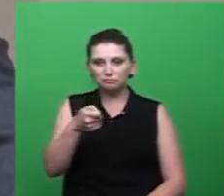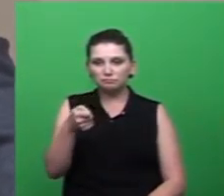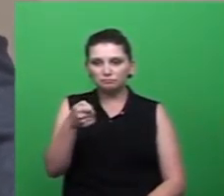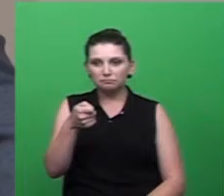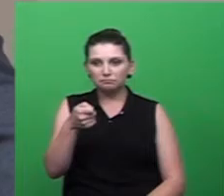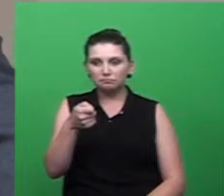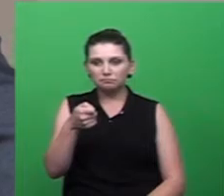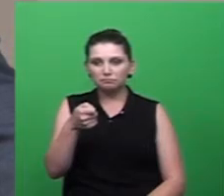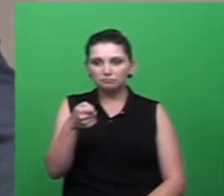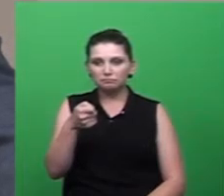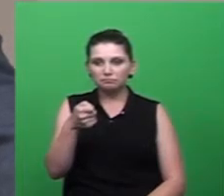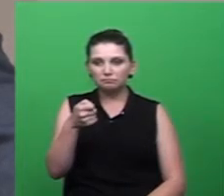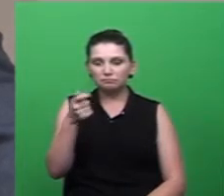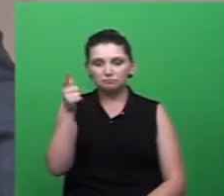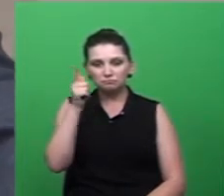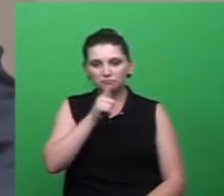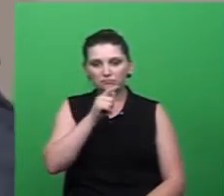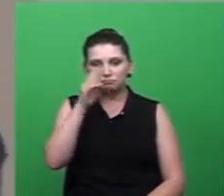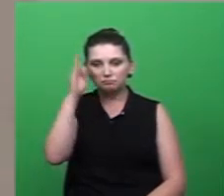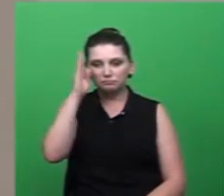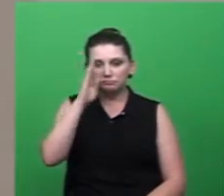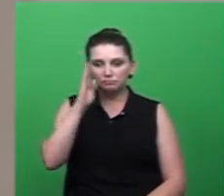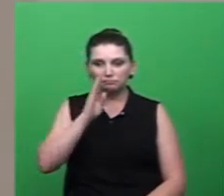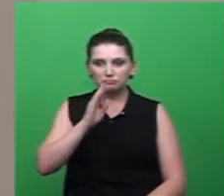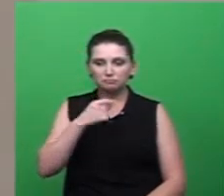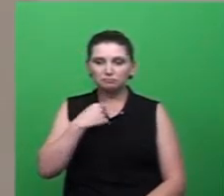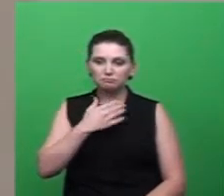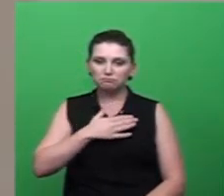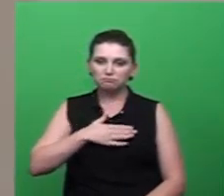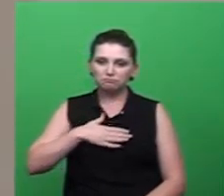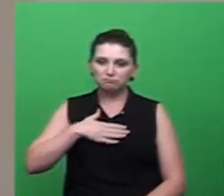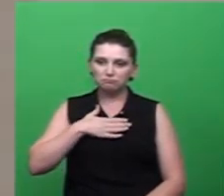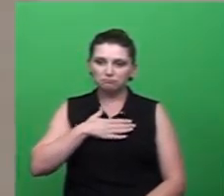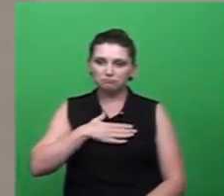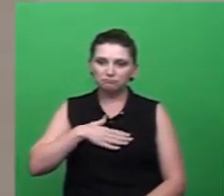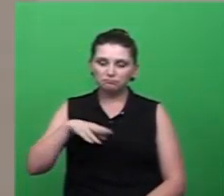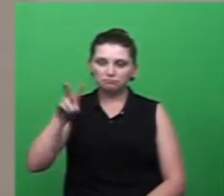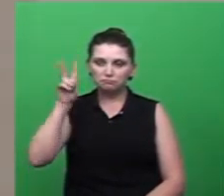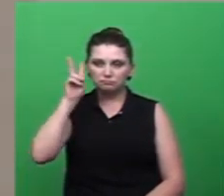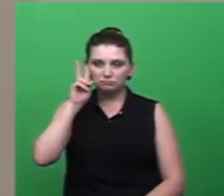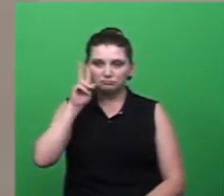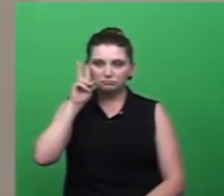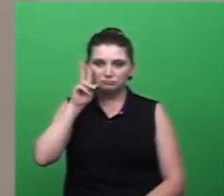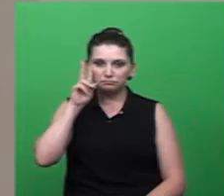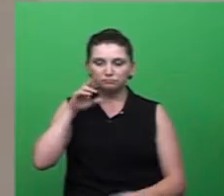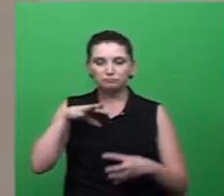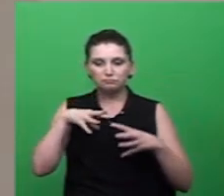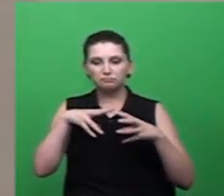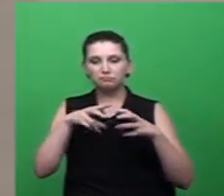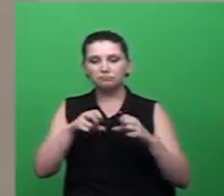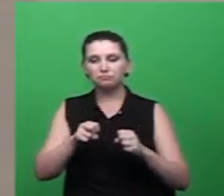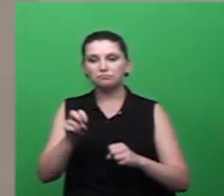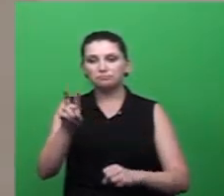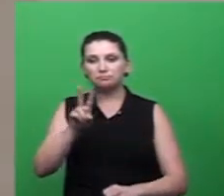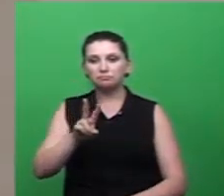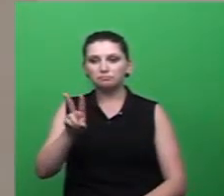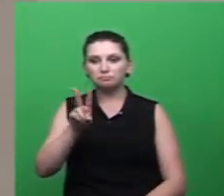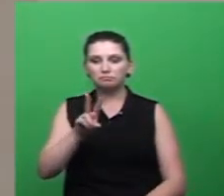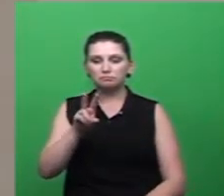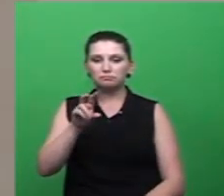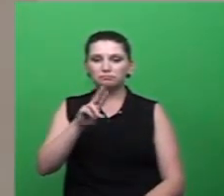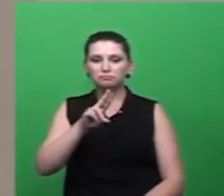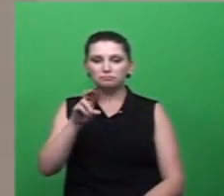para o Brasil. Então, gostaria de relembrar, os senhores vereadores, que o triatleta Santiago